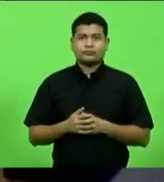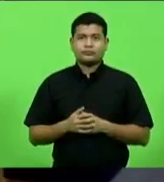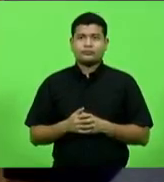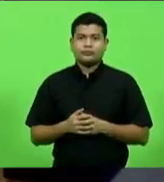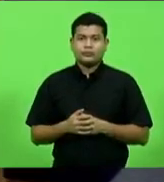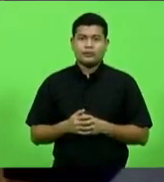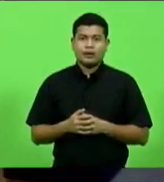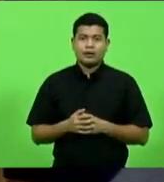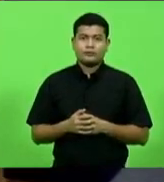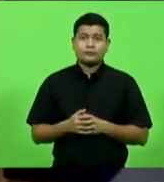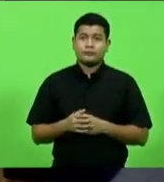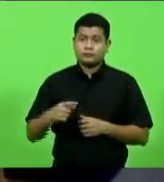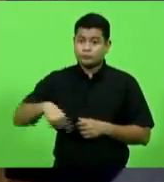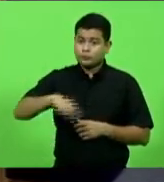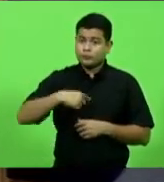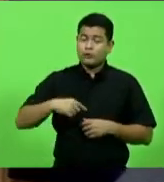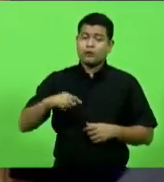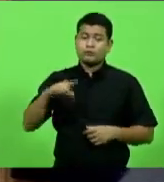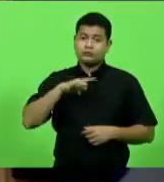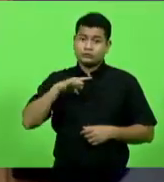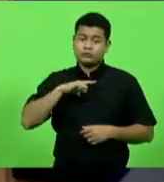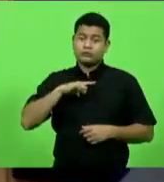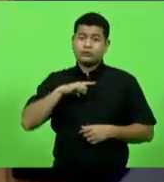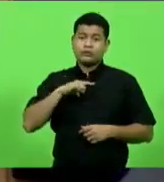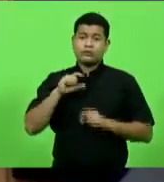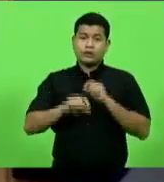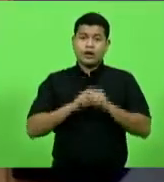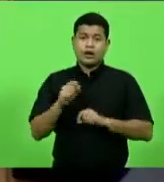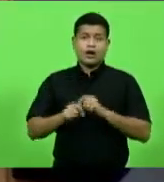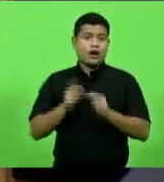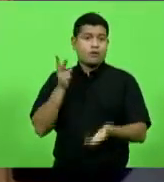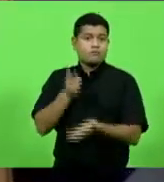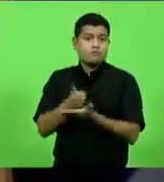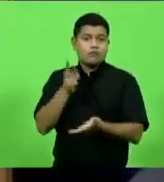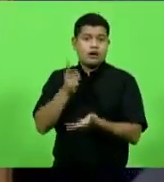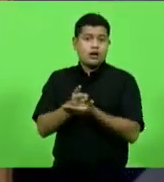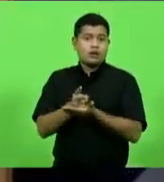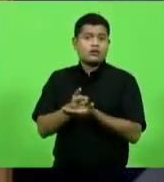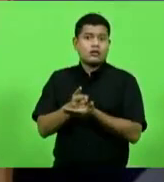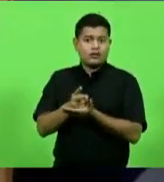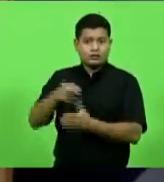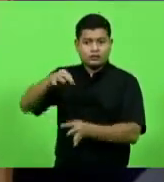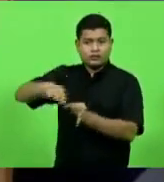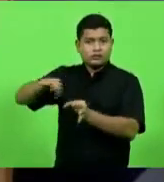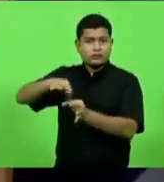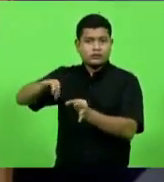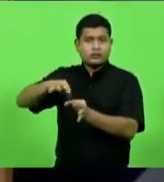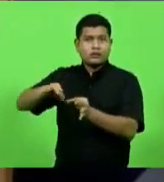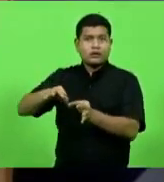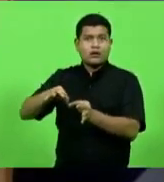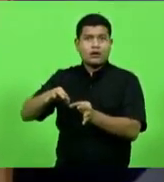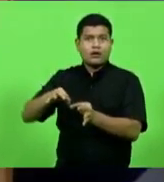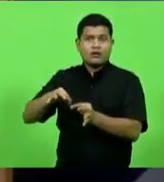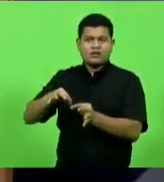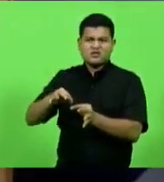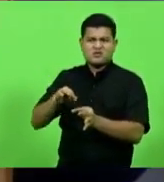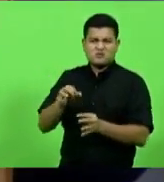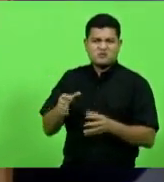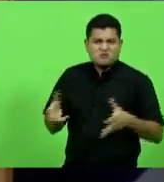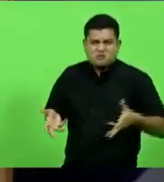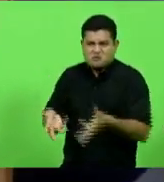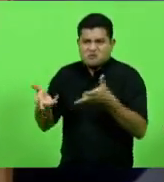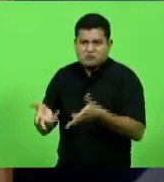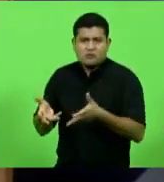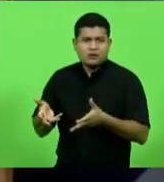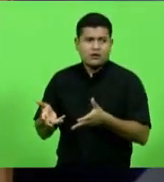a gente tem que preservar as instituições, provocar é muito ruim, as